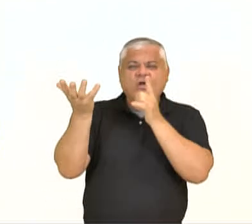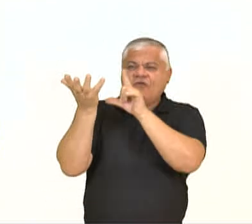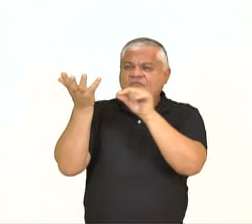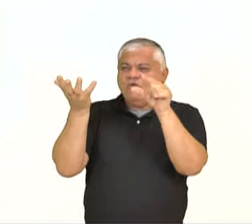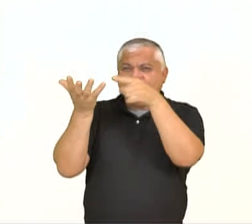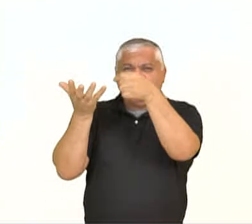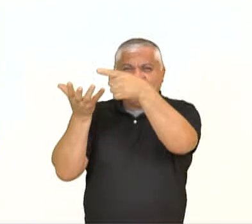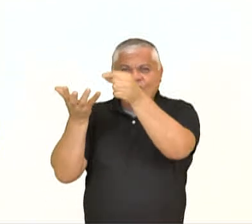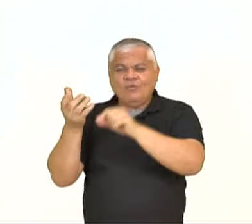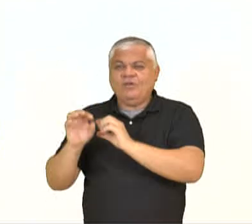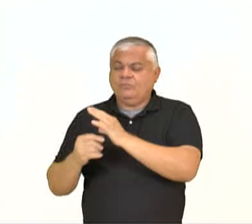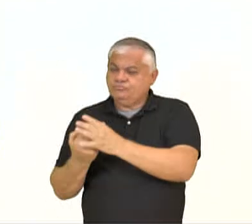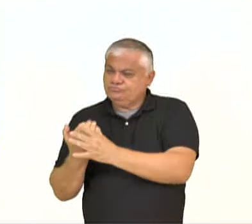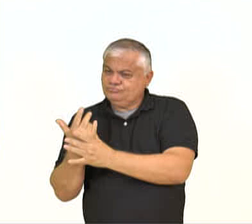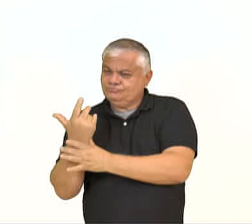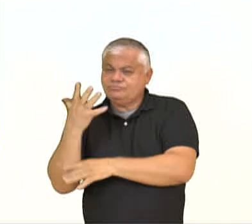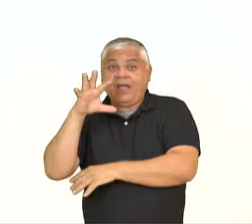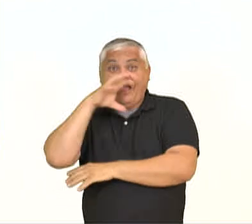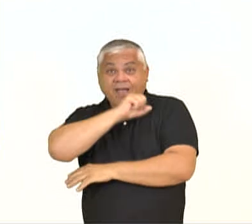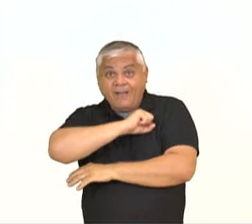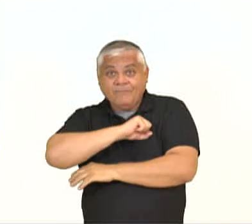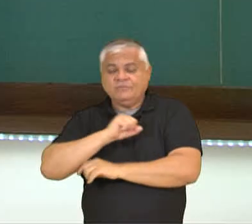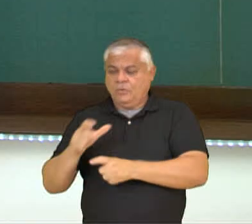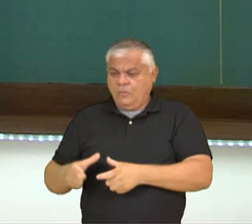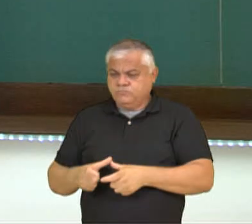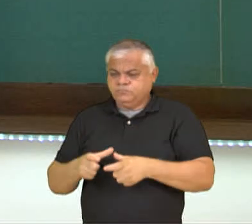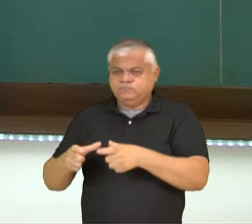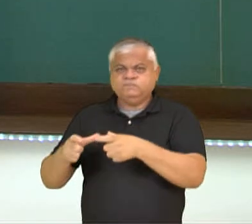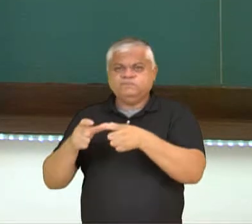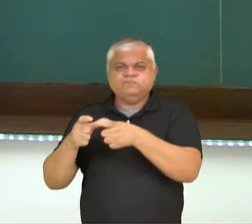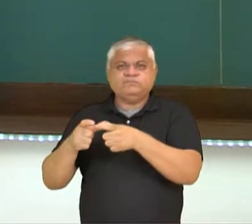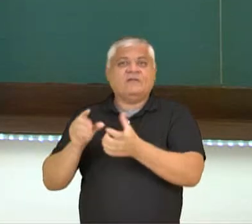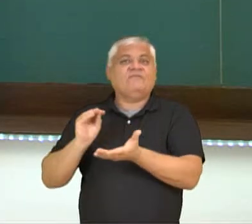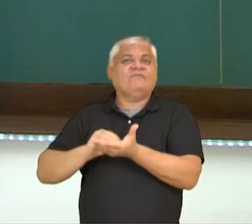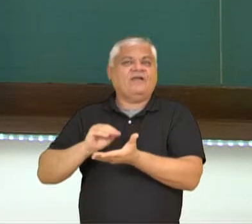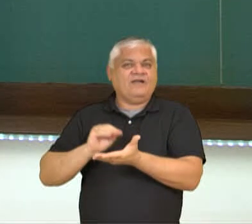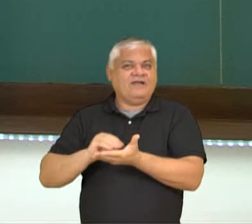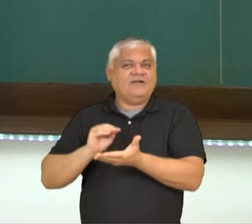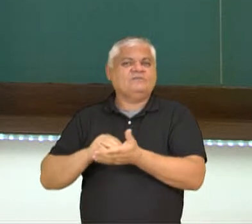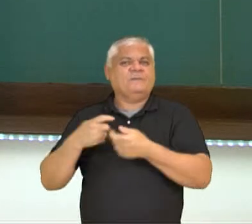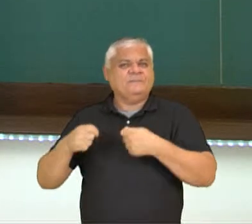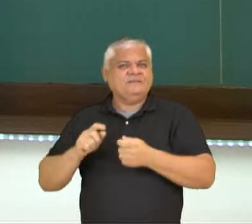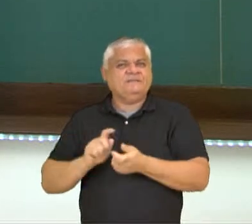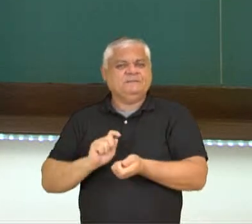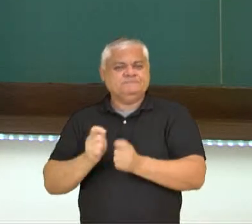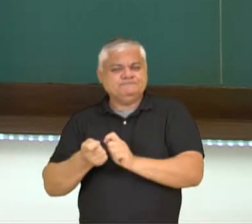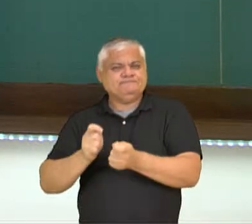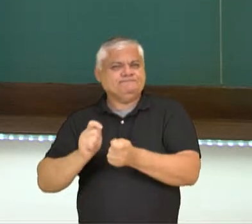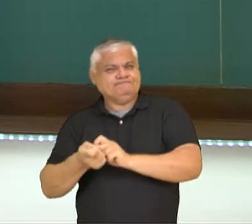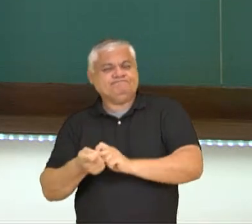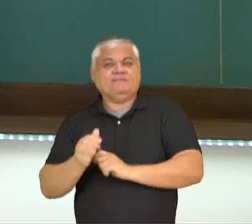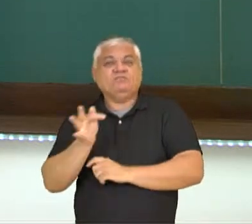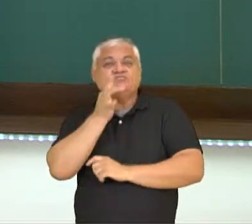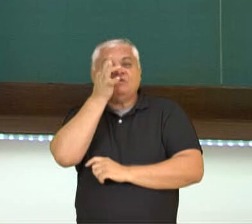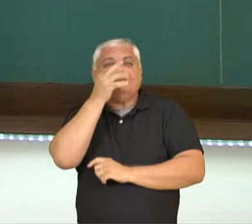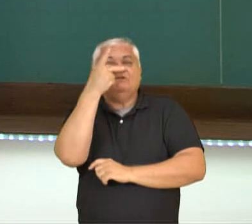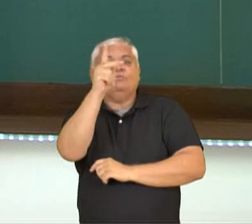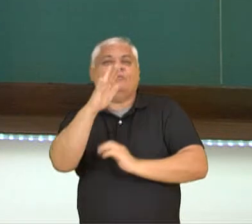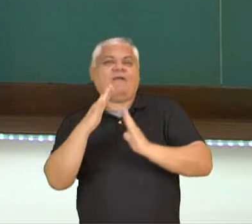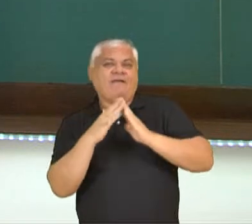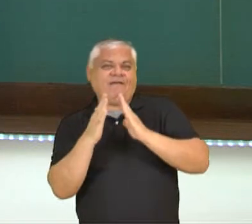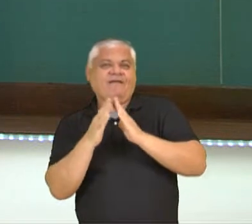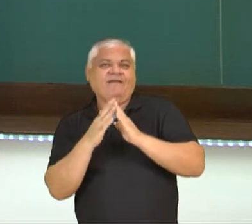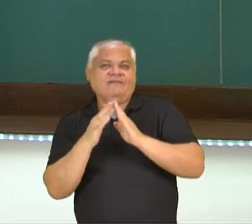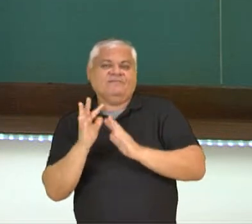se cresceu rapidamente, por exemplo, um caule, significa que alguma coisa precisa ser ajustada aí no jardim da sua casa para você